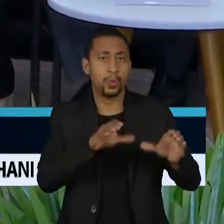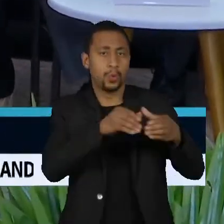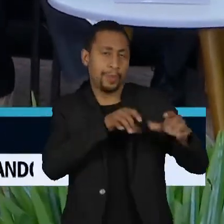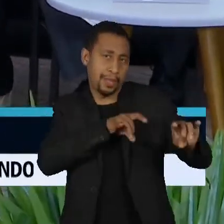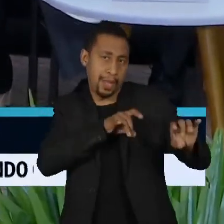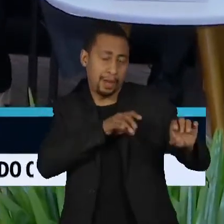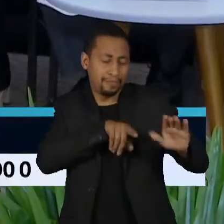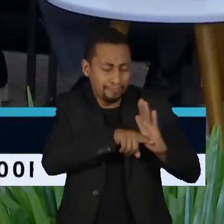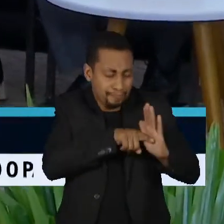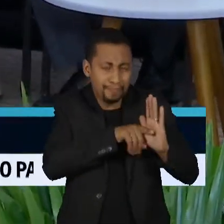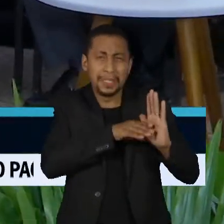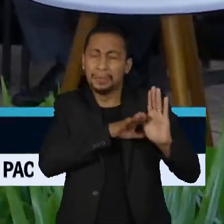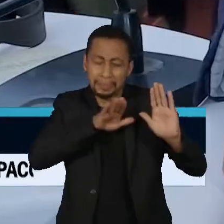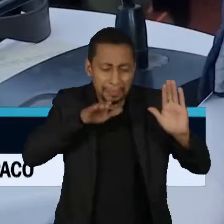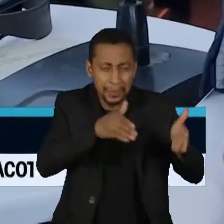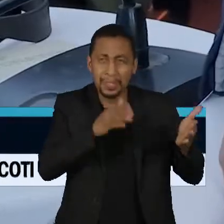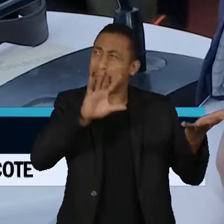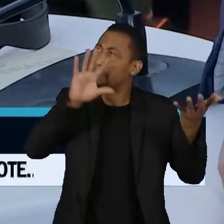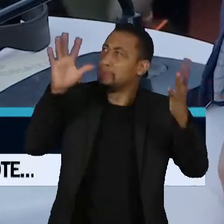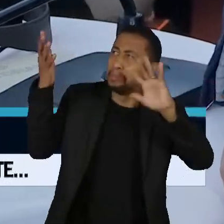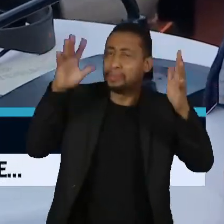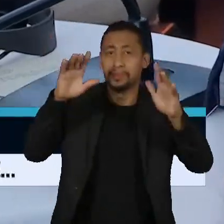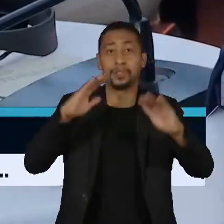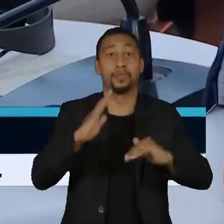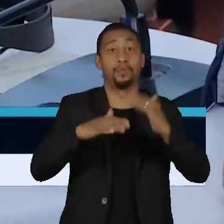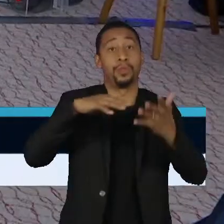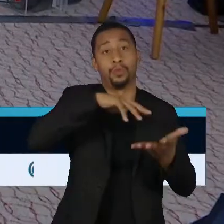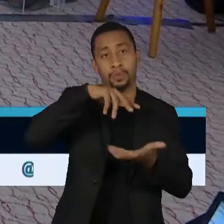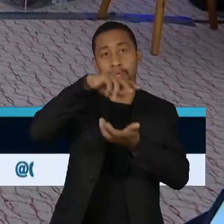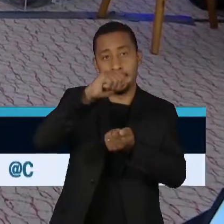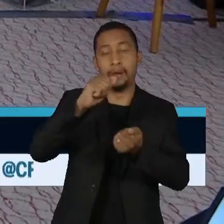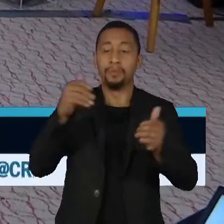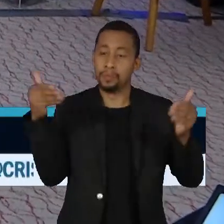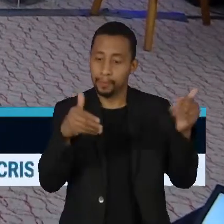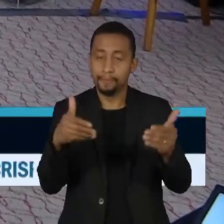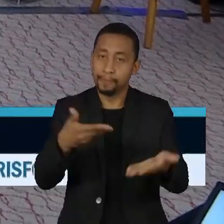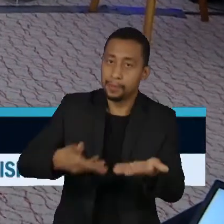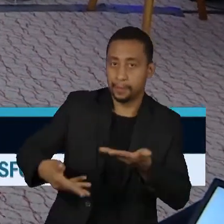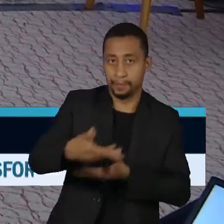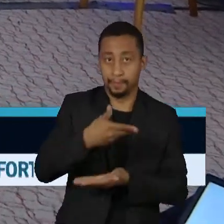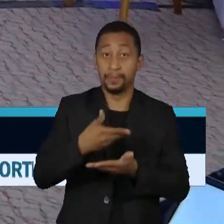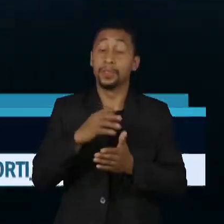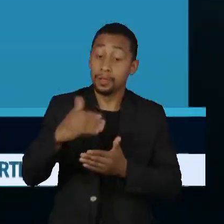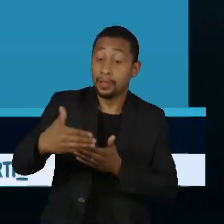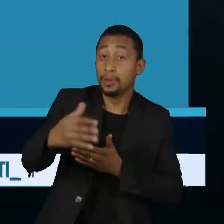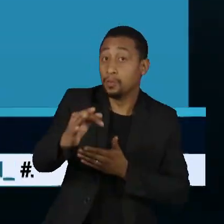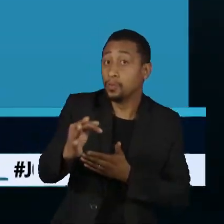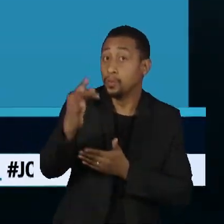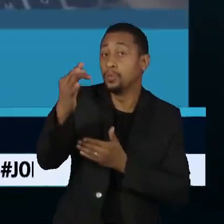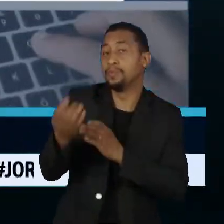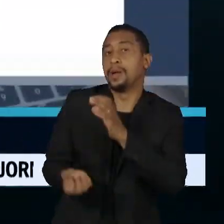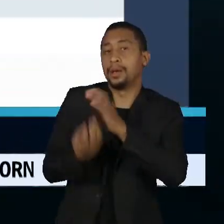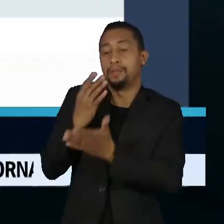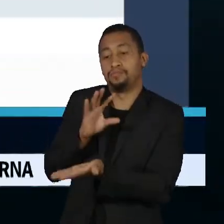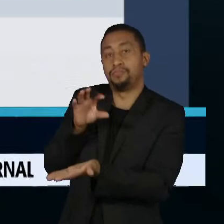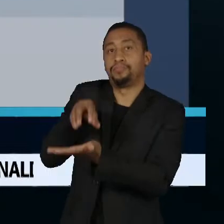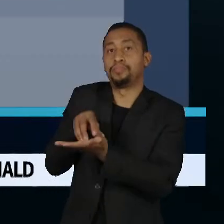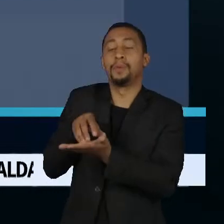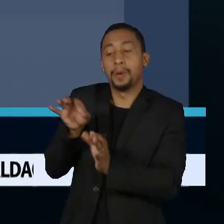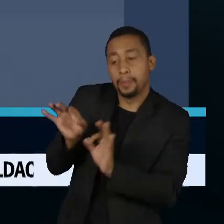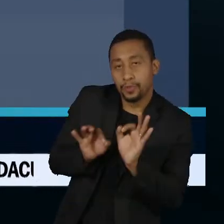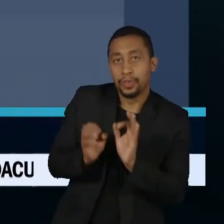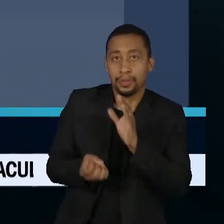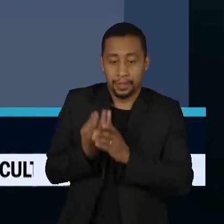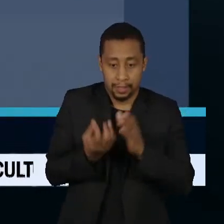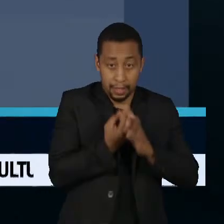e desenvolvimento sustentável. Além disso, serão criadas uma unidade para a elaboração de projetos e uma plataforma para mapear